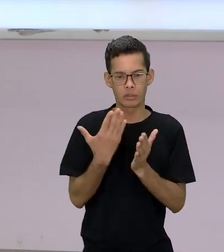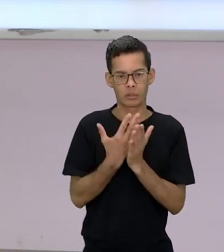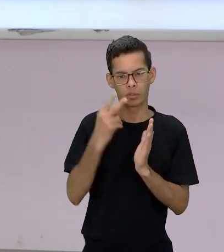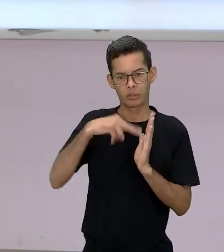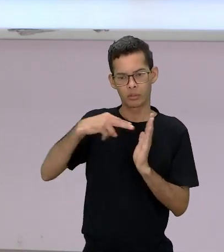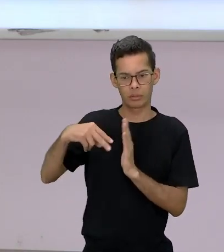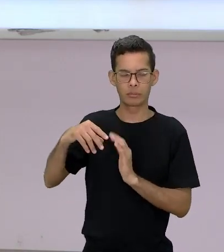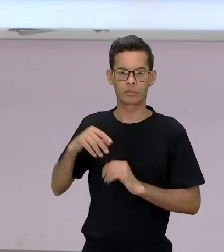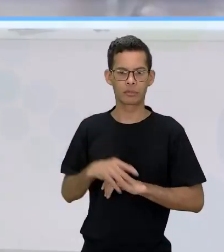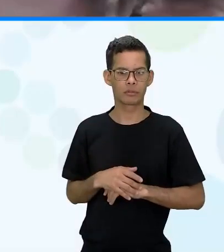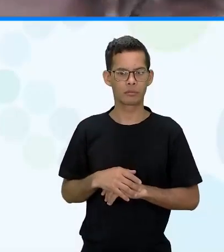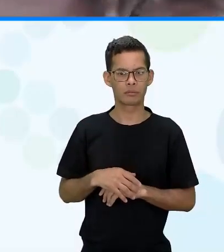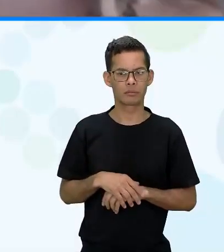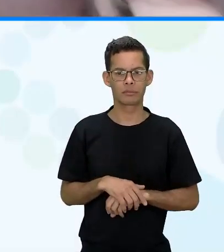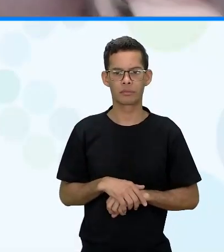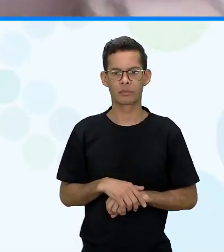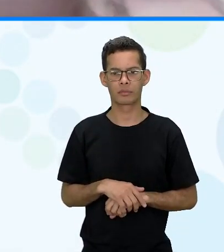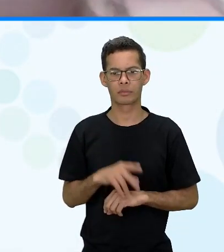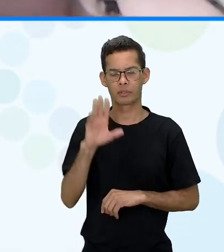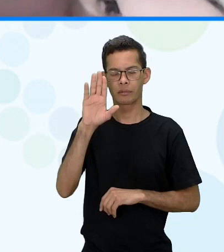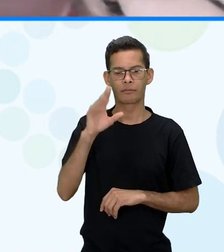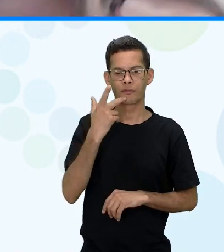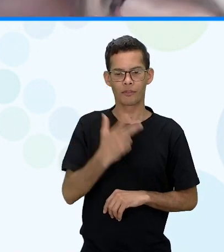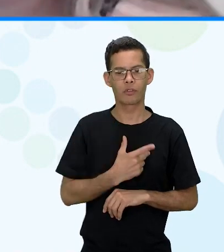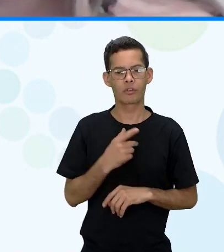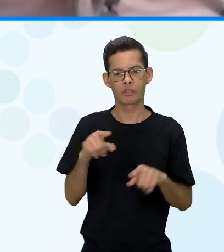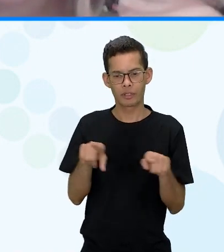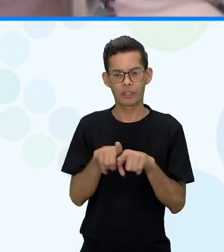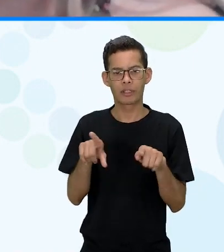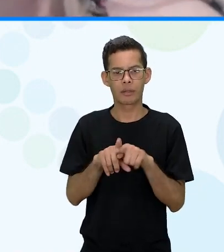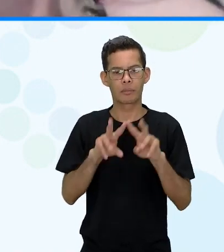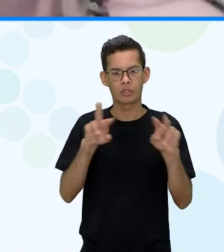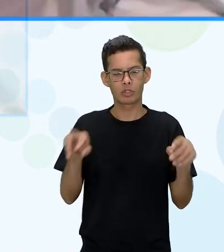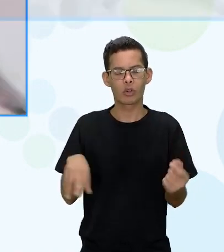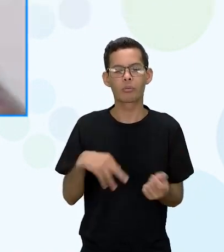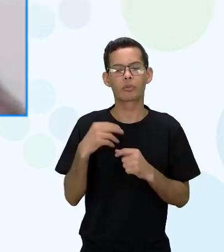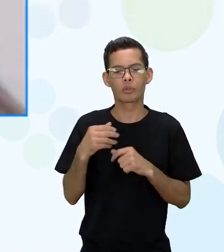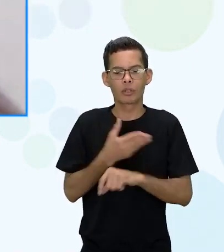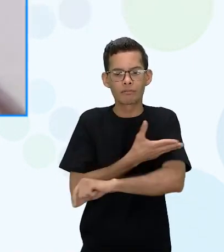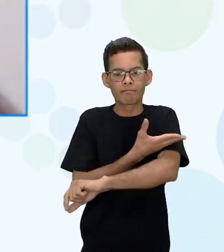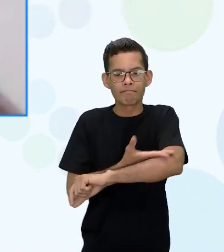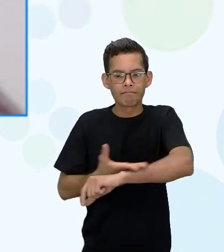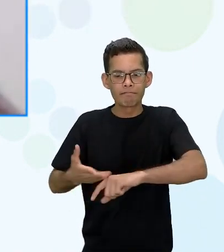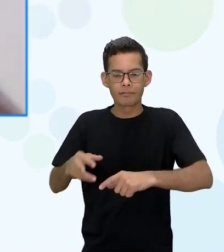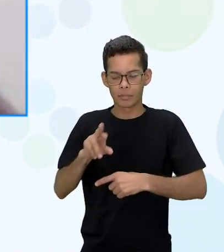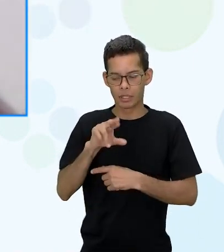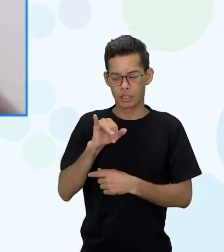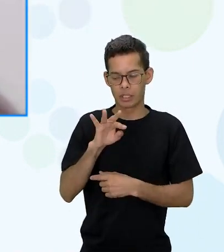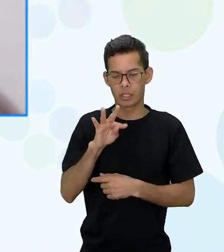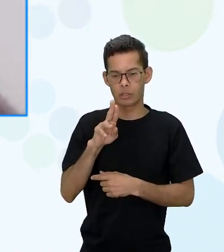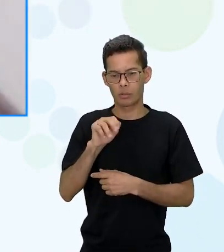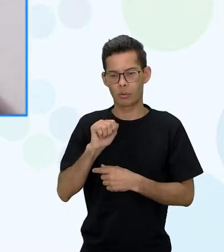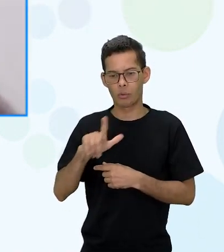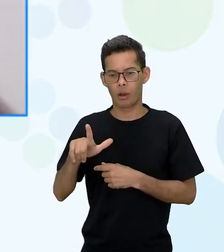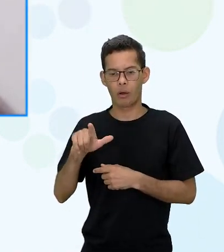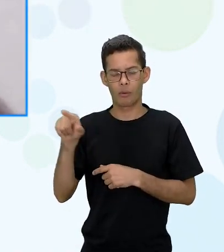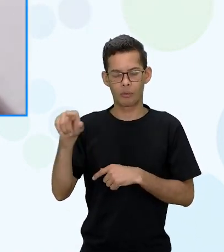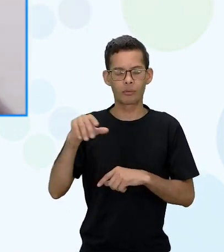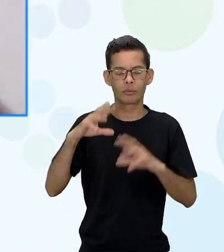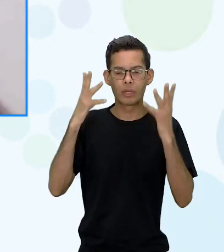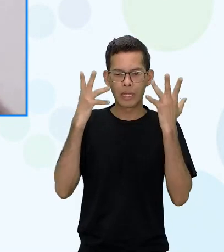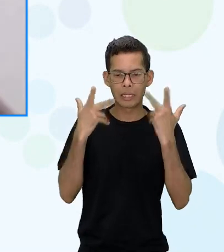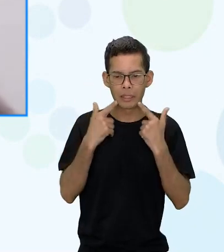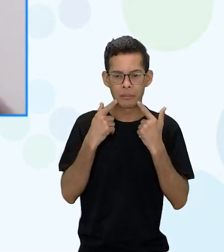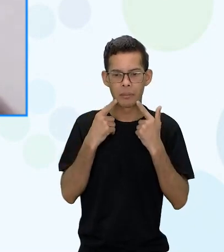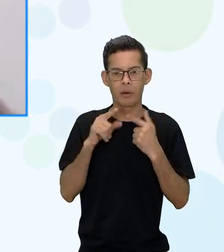eu quero falar sem falar também dos rituais né que ela faz os sacrifícios com os animais e hoje é